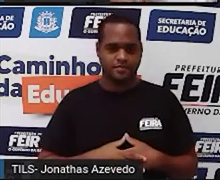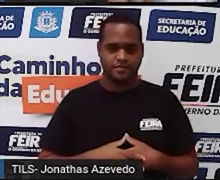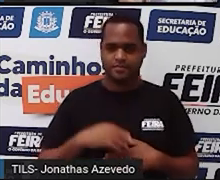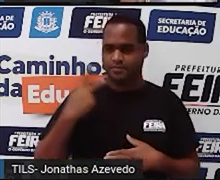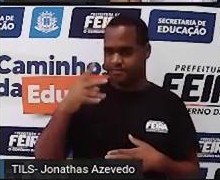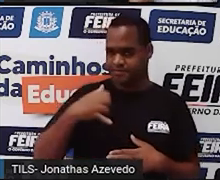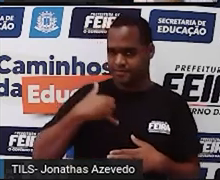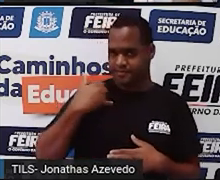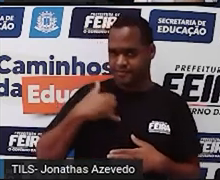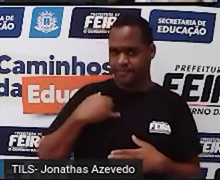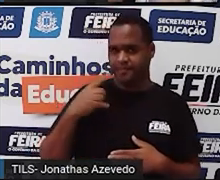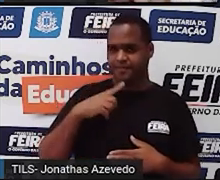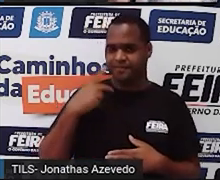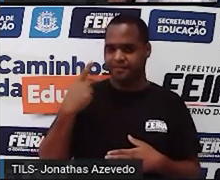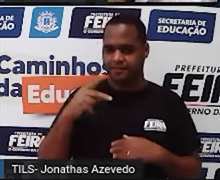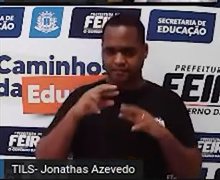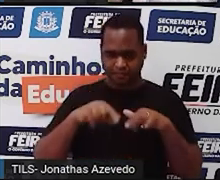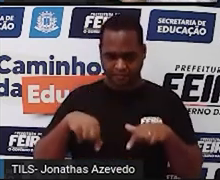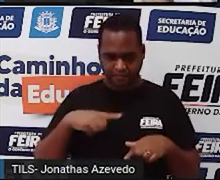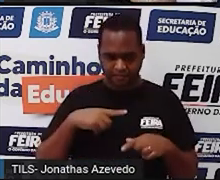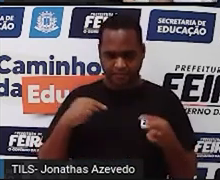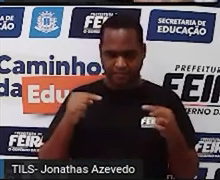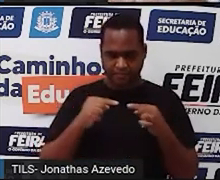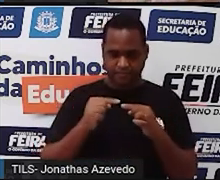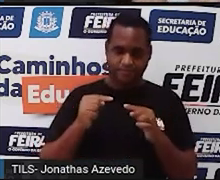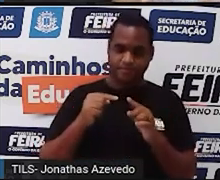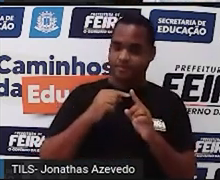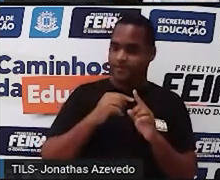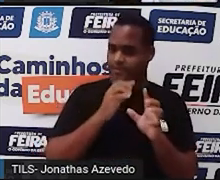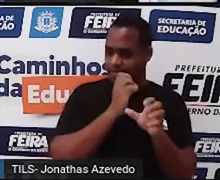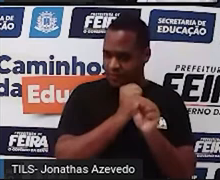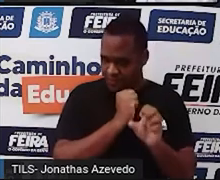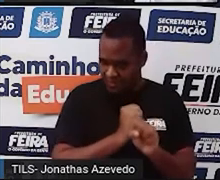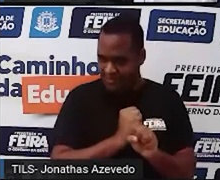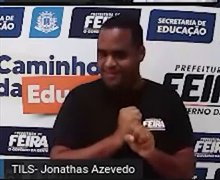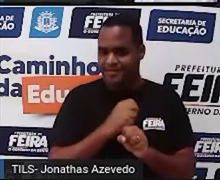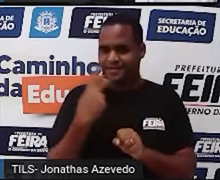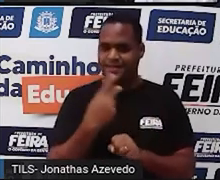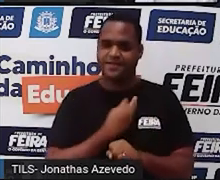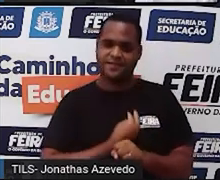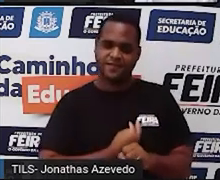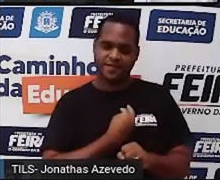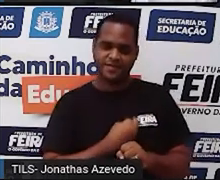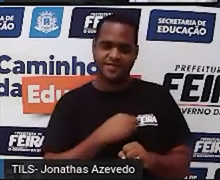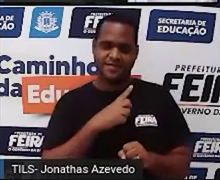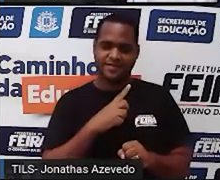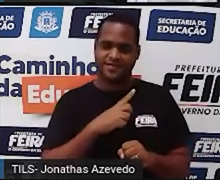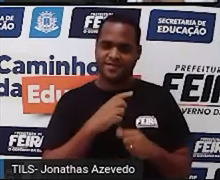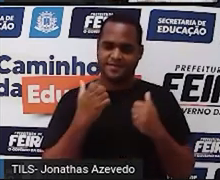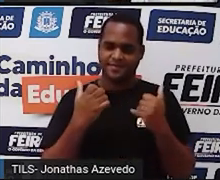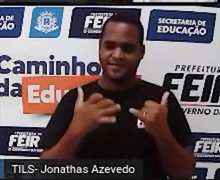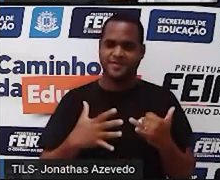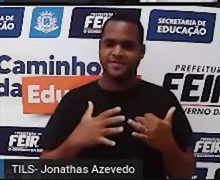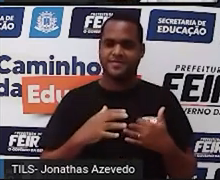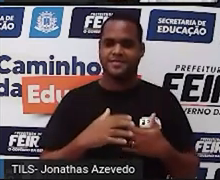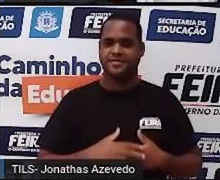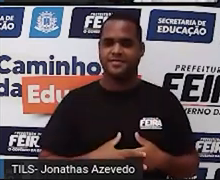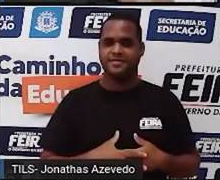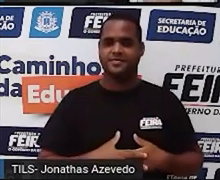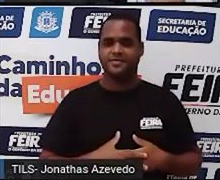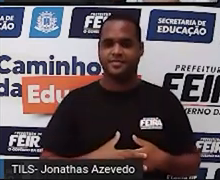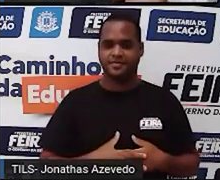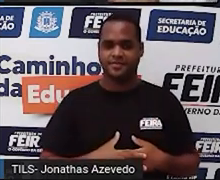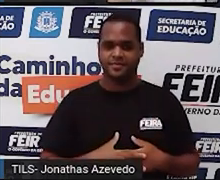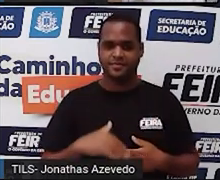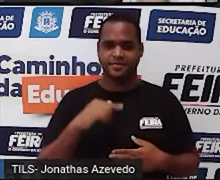vida dele somados vai dar o total de anos que ele viveu. E quais são os momentos? Tá sendo grifado na tela.